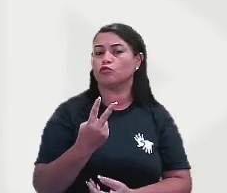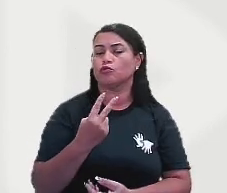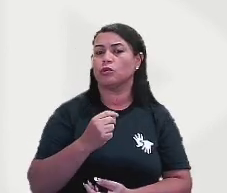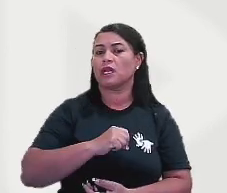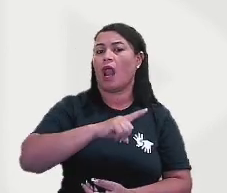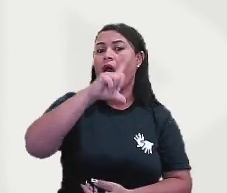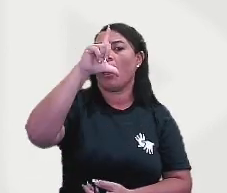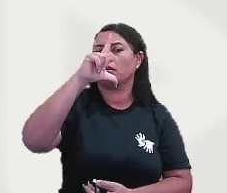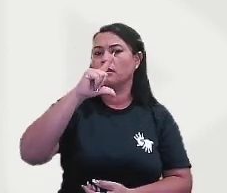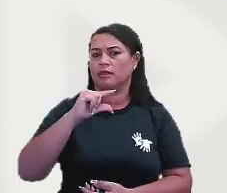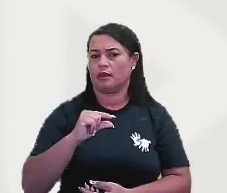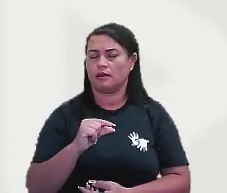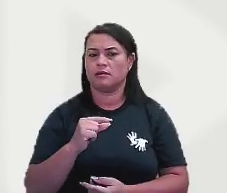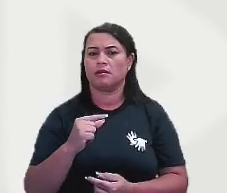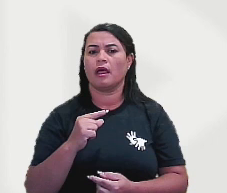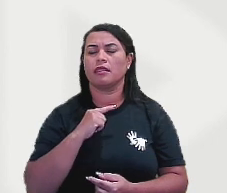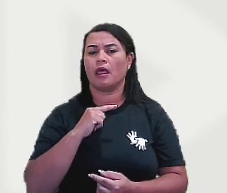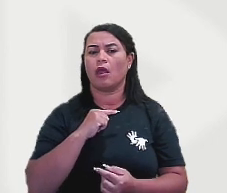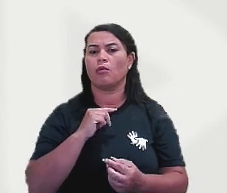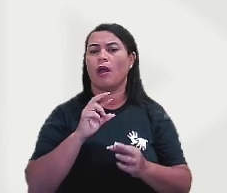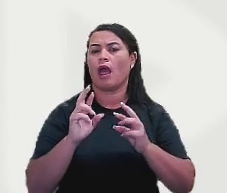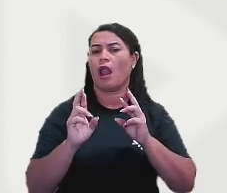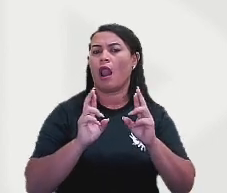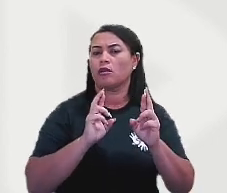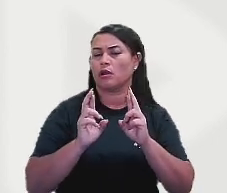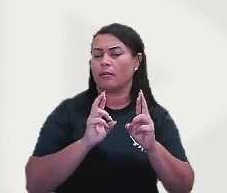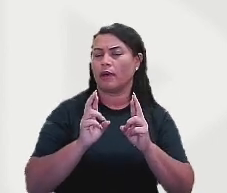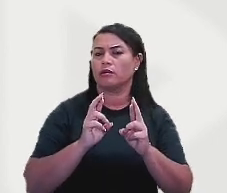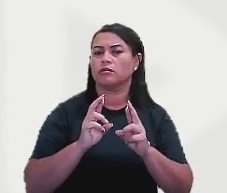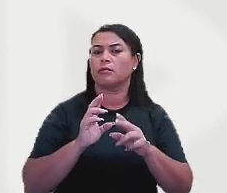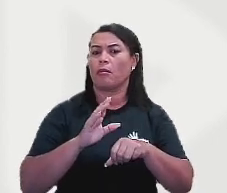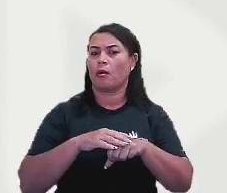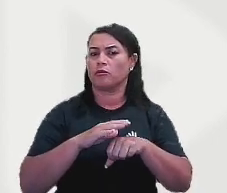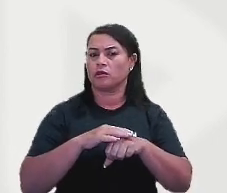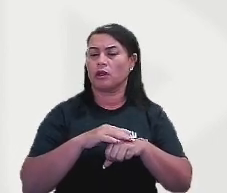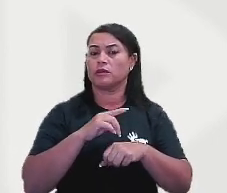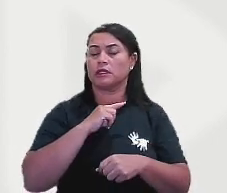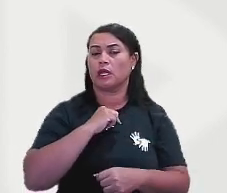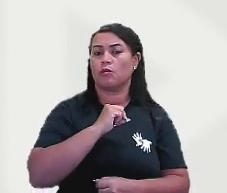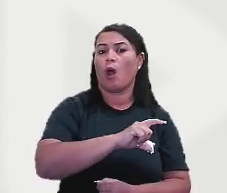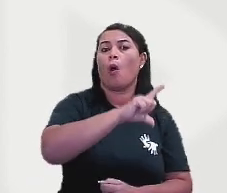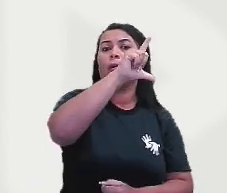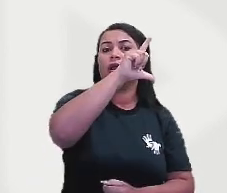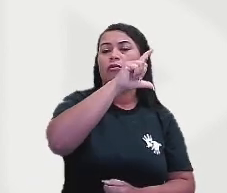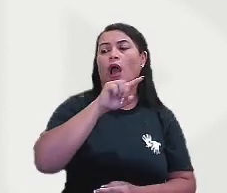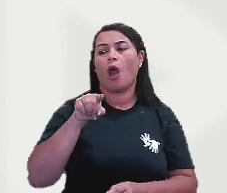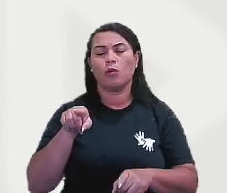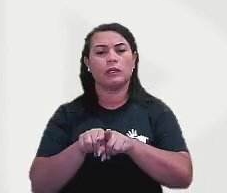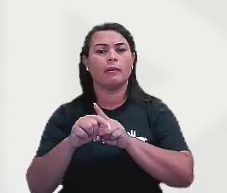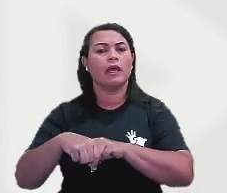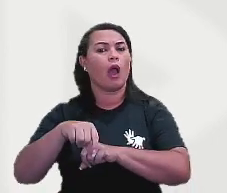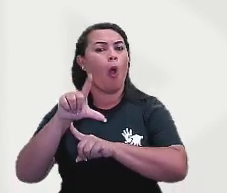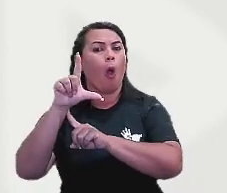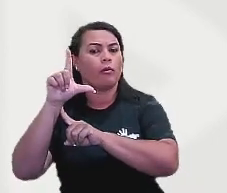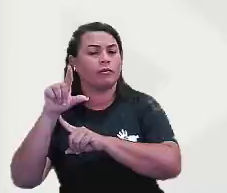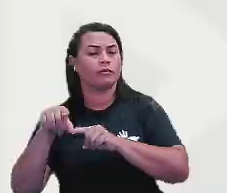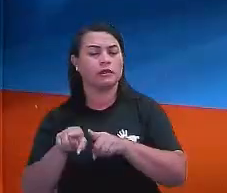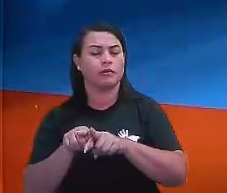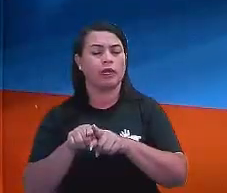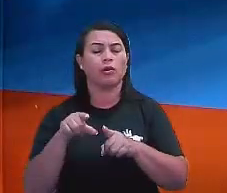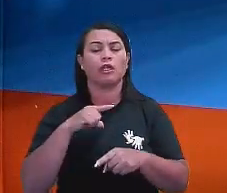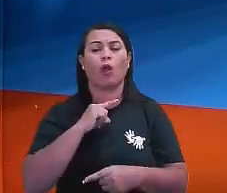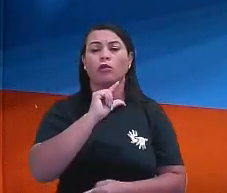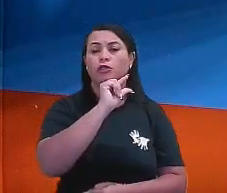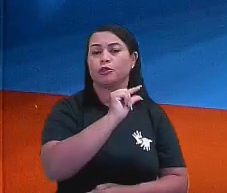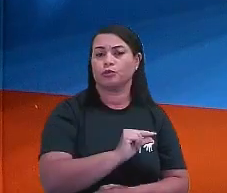diretamente proporcionais. Quando eu aumento uma, a outra vai aumentar em consequência, né? E quando uma